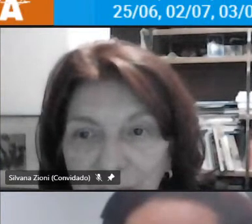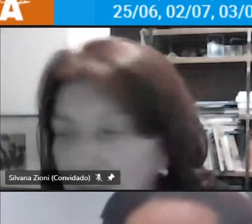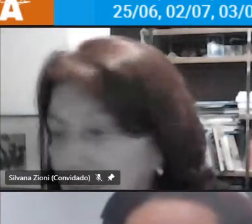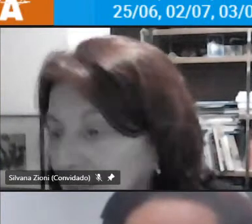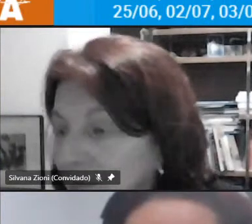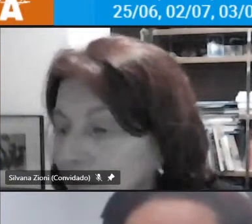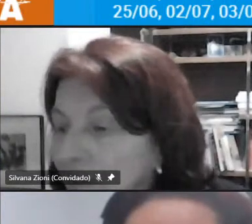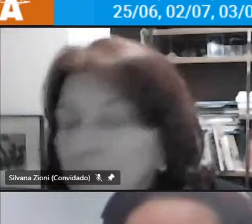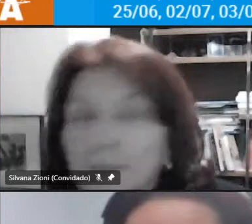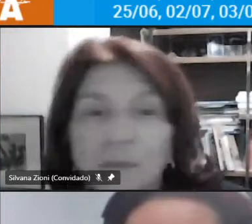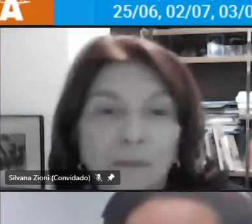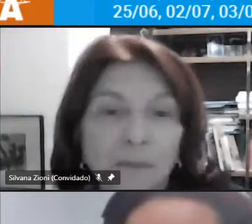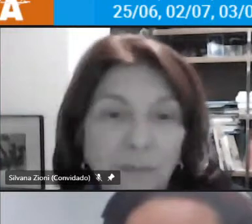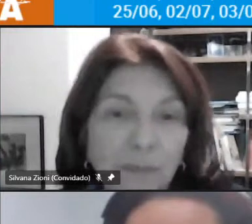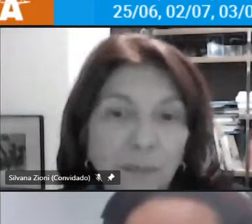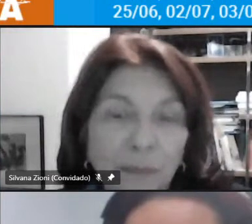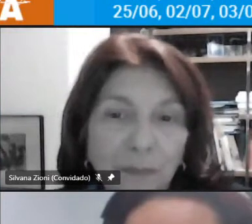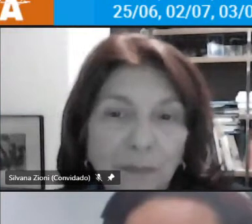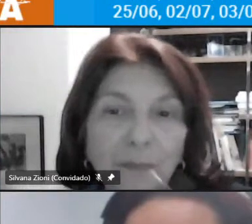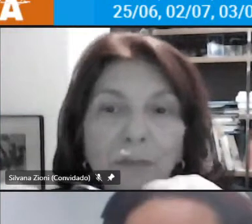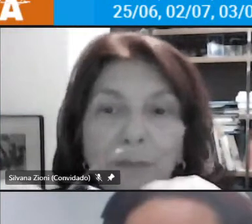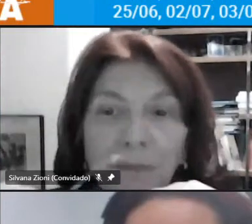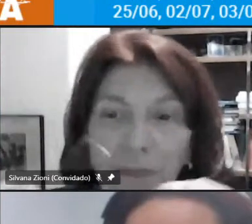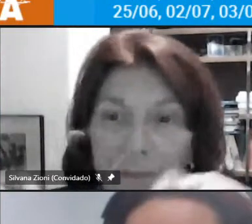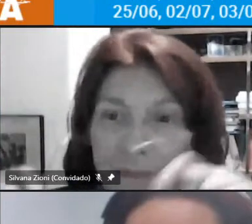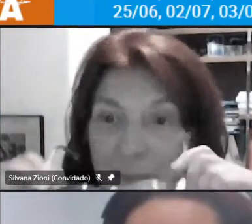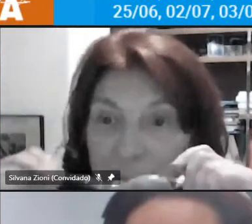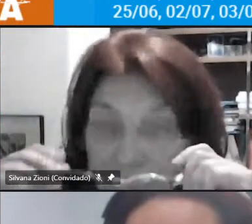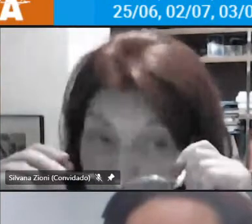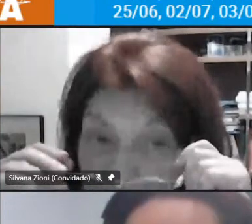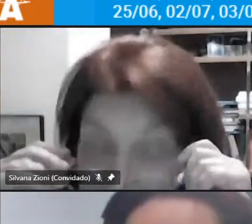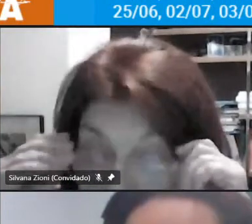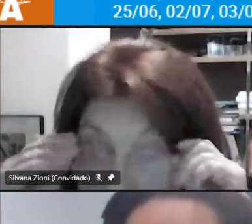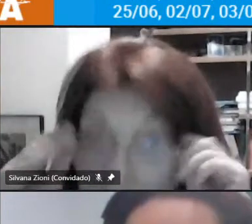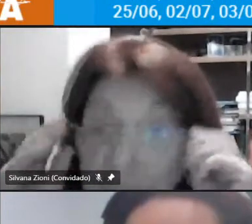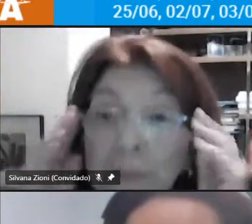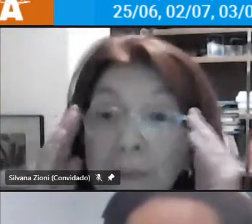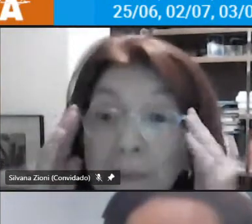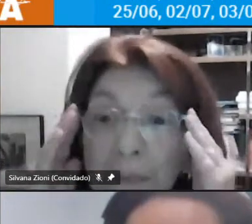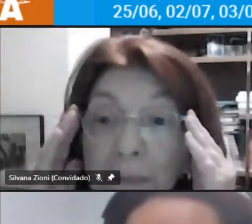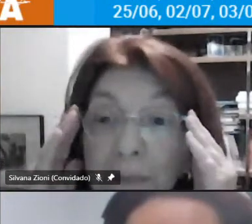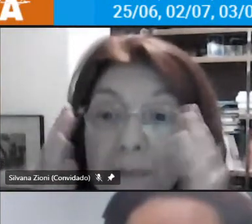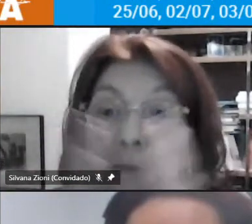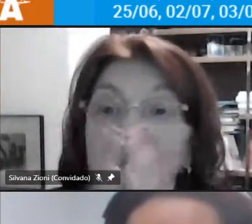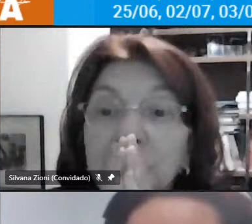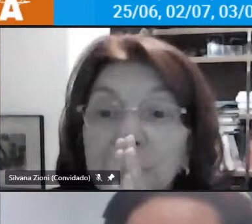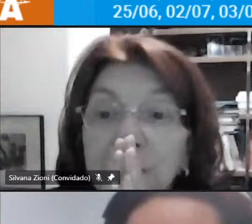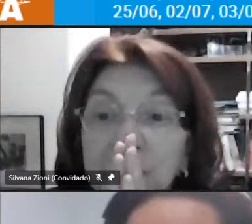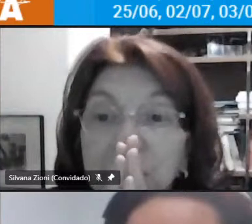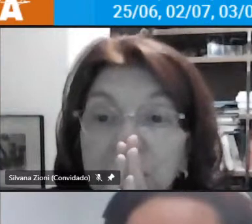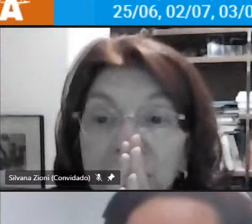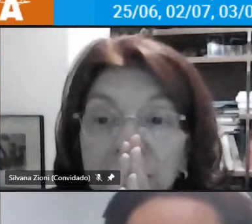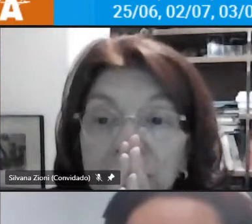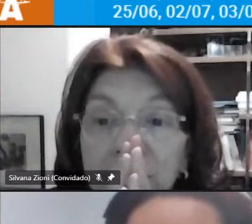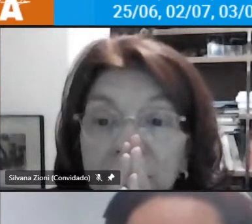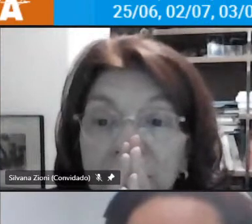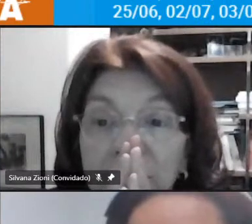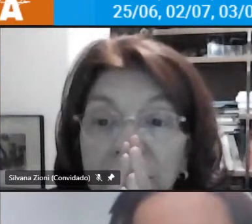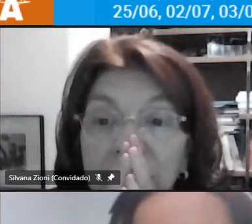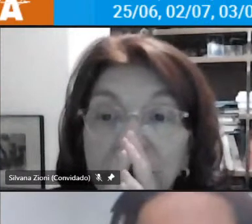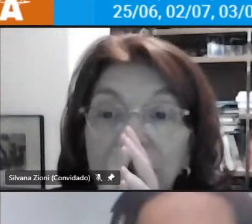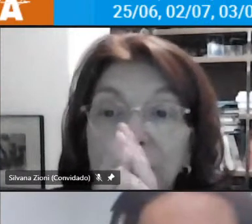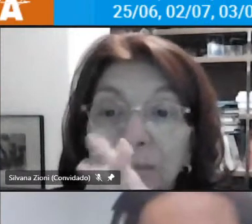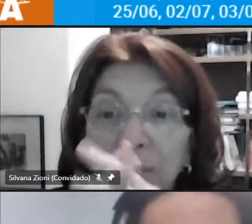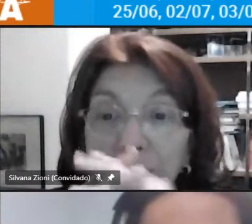urbana Jacareí o doutor Bruno sabe muito bem disso nós temos mais a secretaria do que a